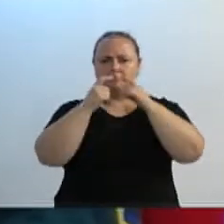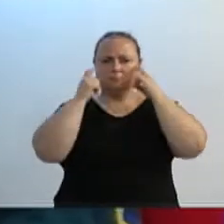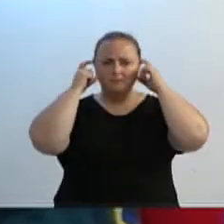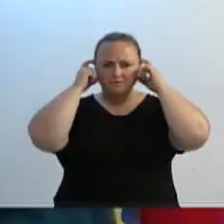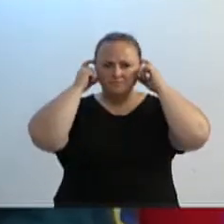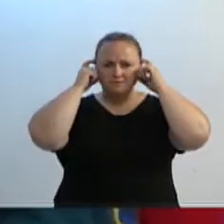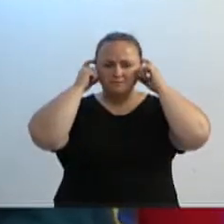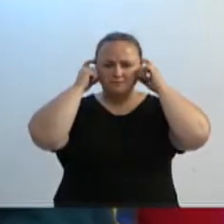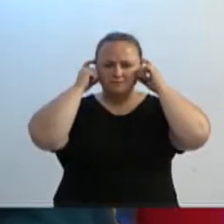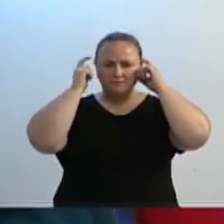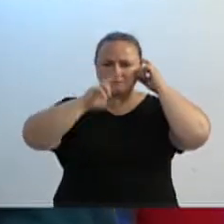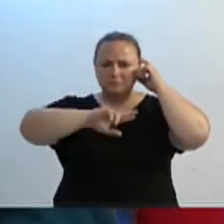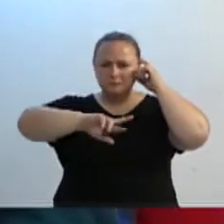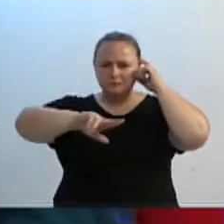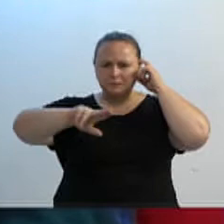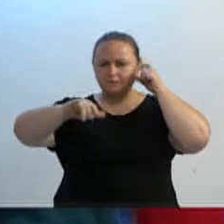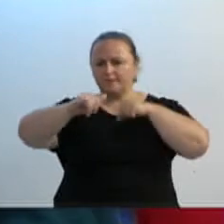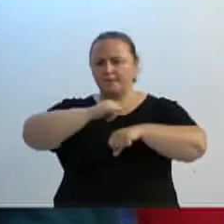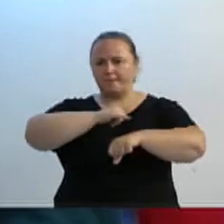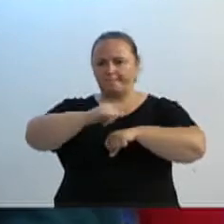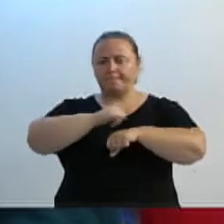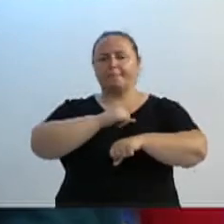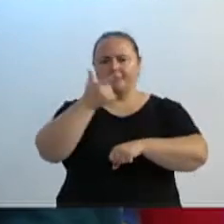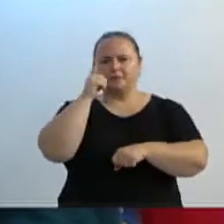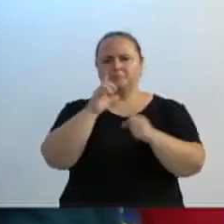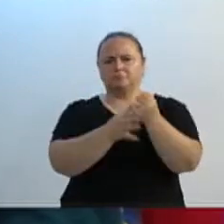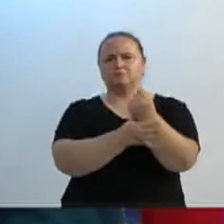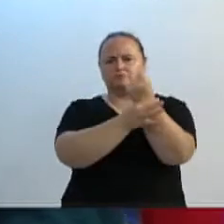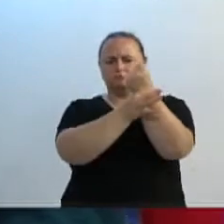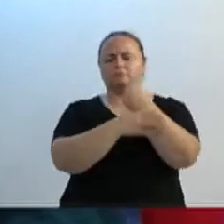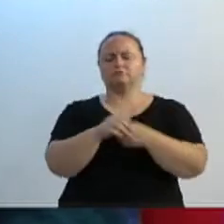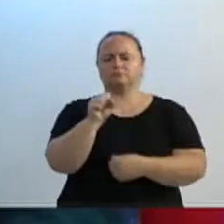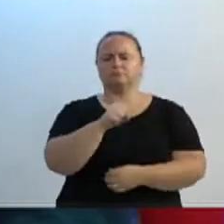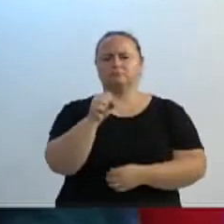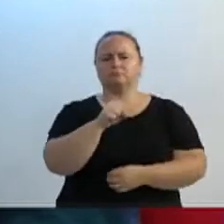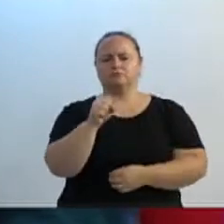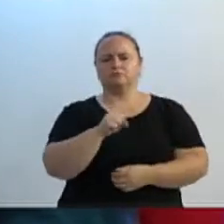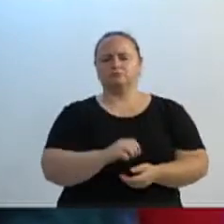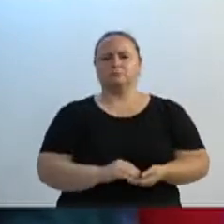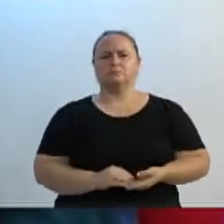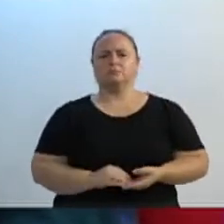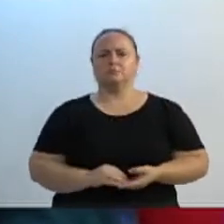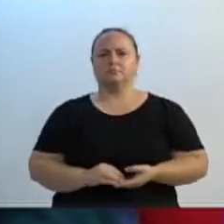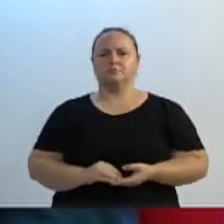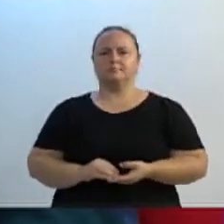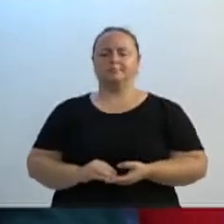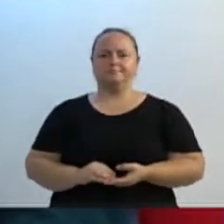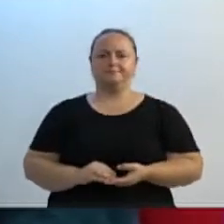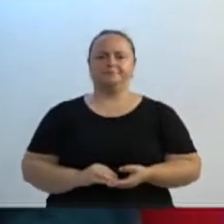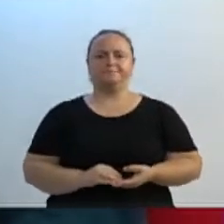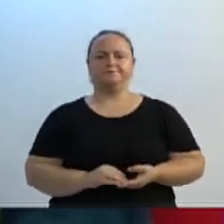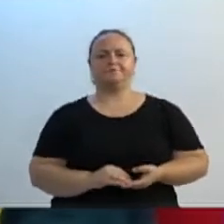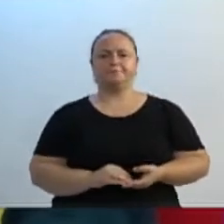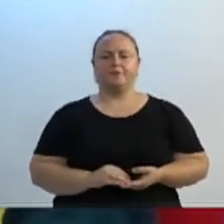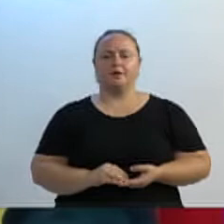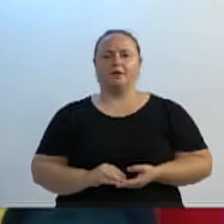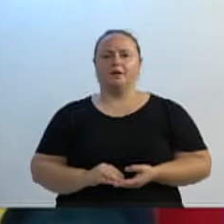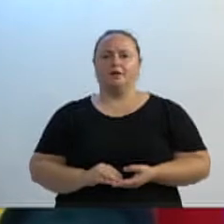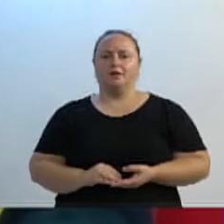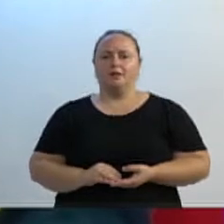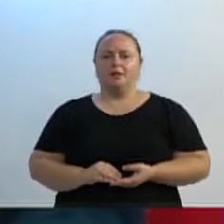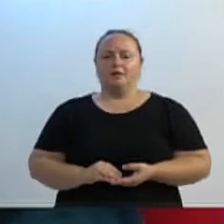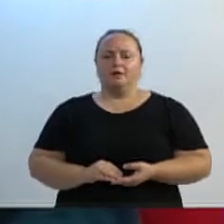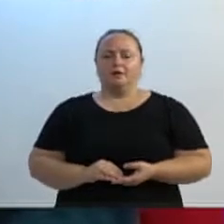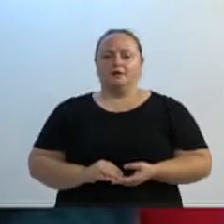uma série de encamentos, terá segurança, sim. Isso que vão encaminhar o governo do Estado. Seguindo a próxima